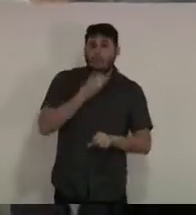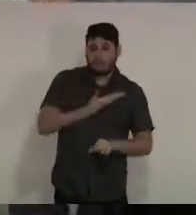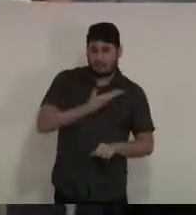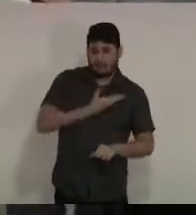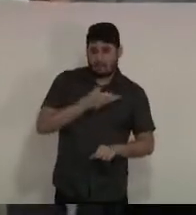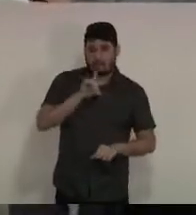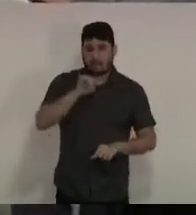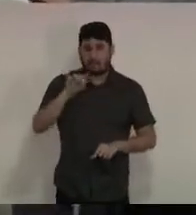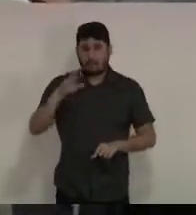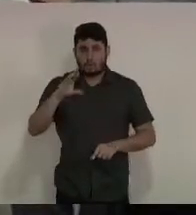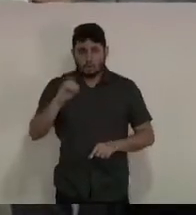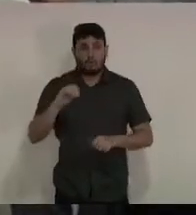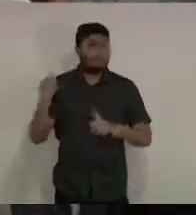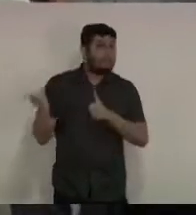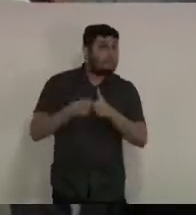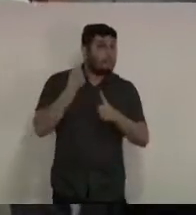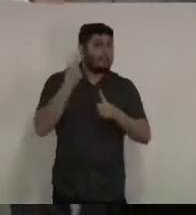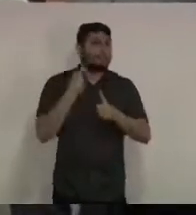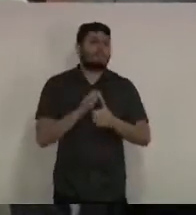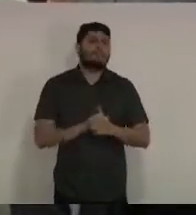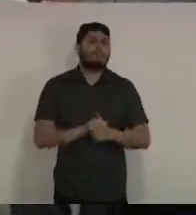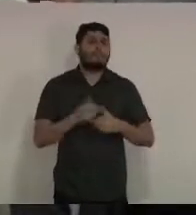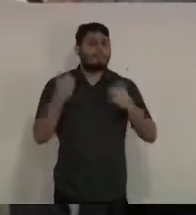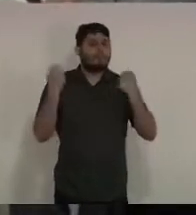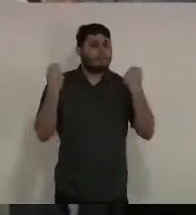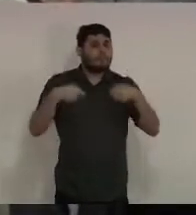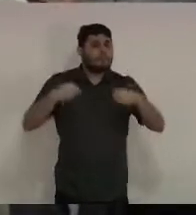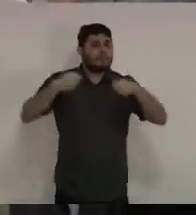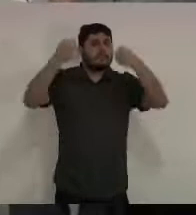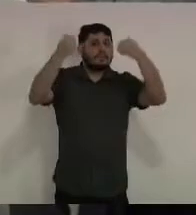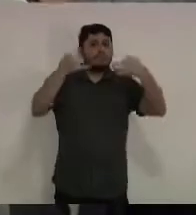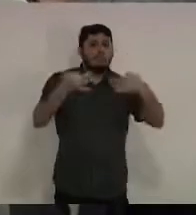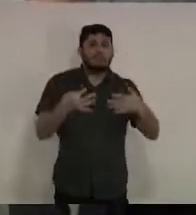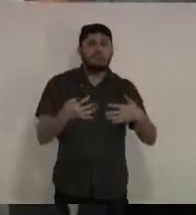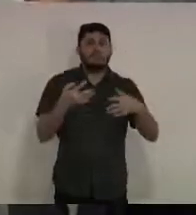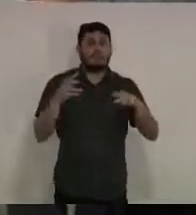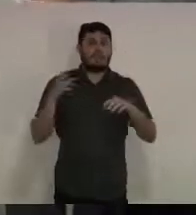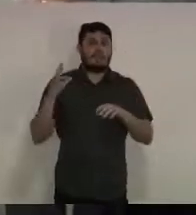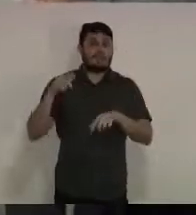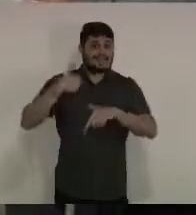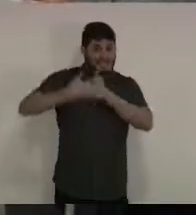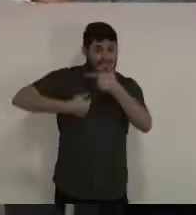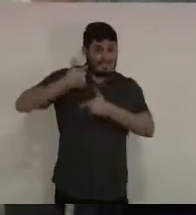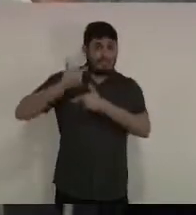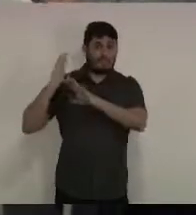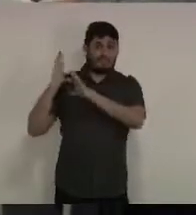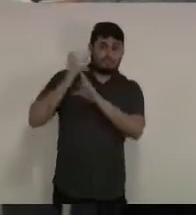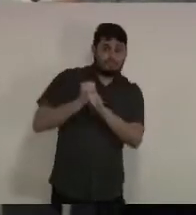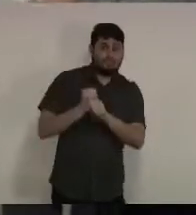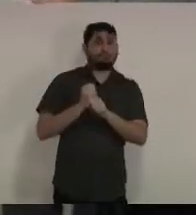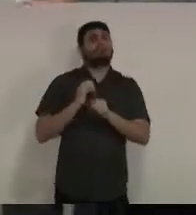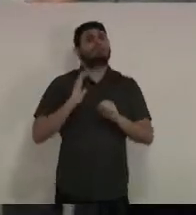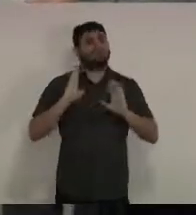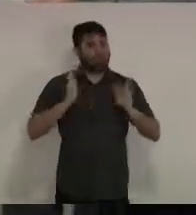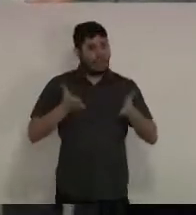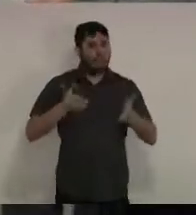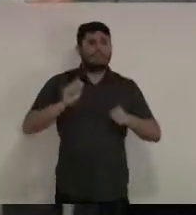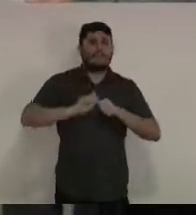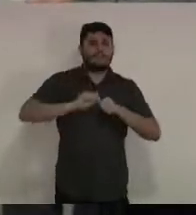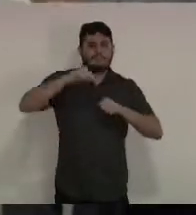coisa é chamar a atenção para todas as medidas que já foram tomadas. Graças à ação